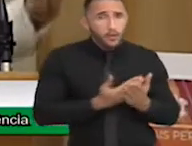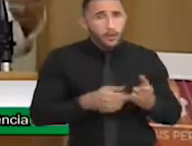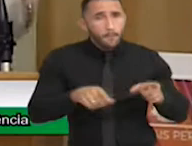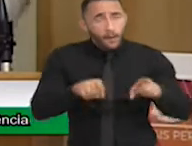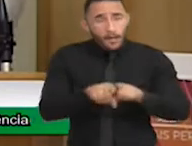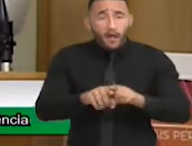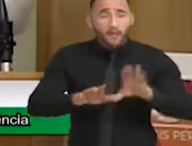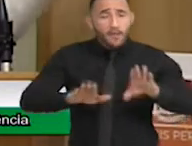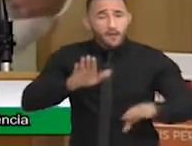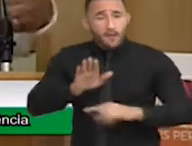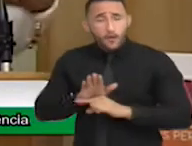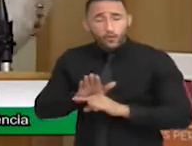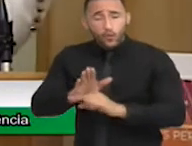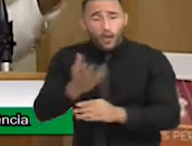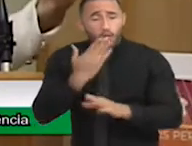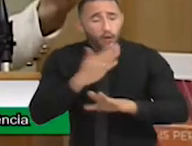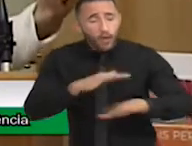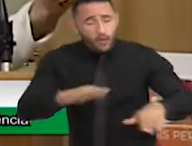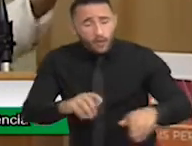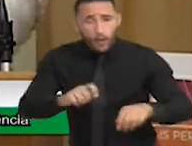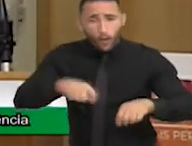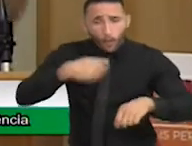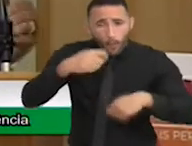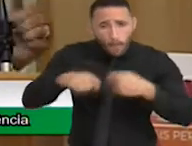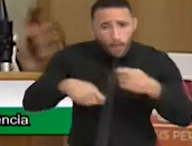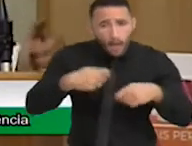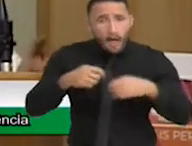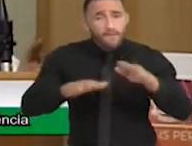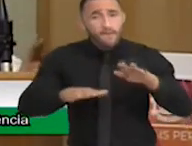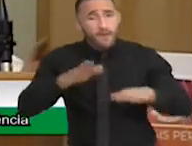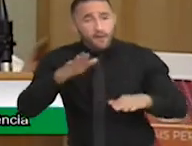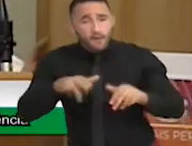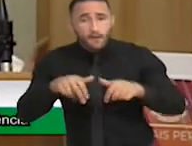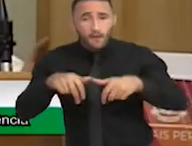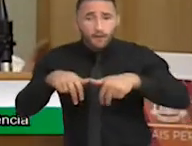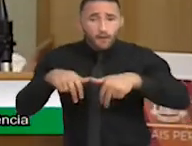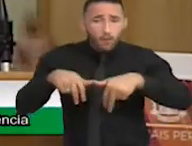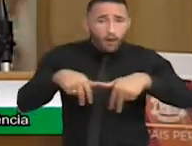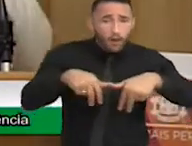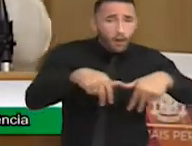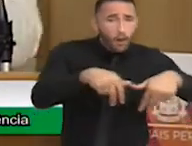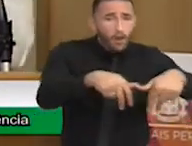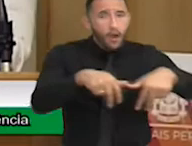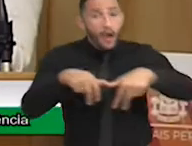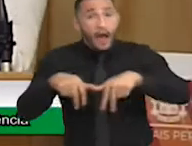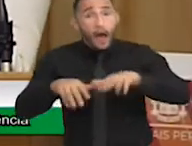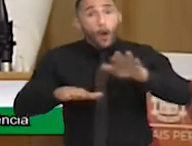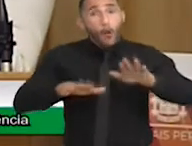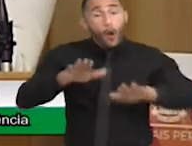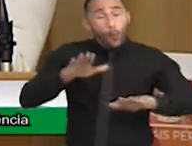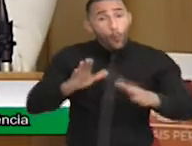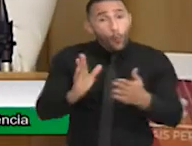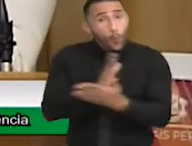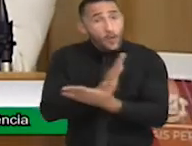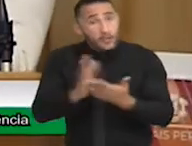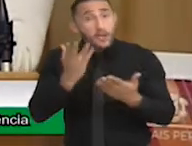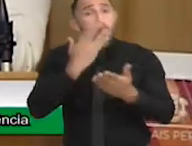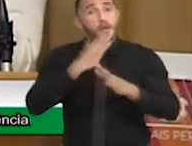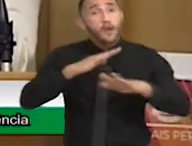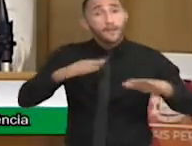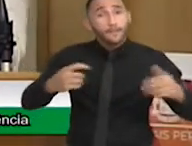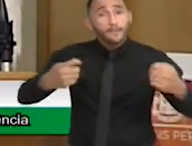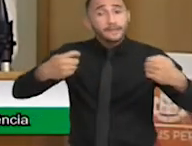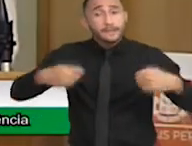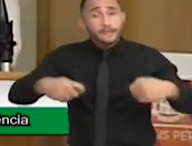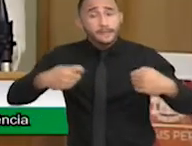alimentação, mobilidade dessa criança. Alguns precisam do estagiário exclusivo, esse aqui, que é o